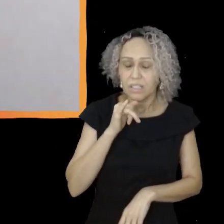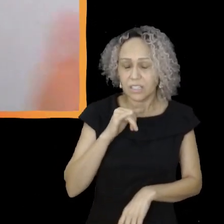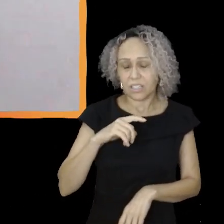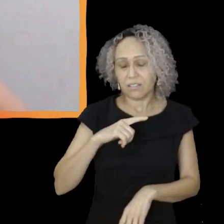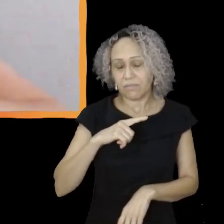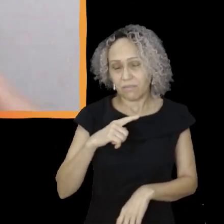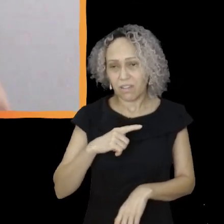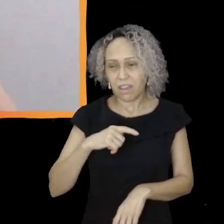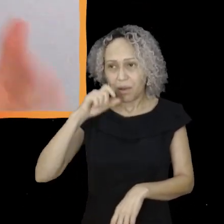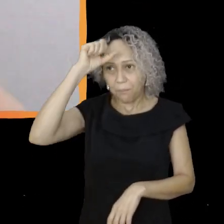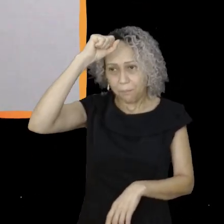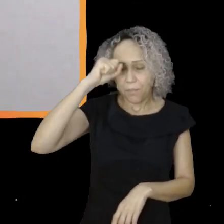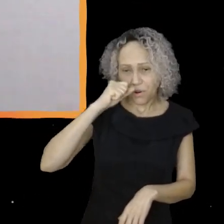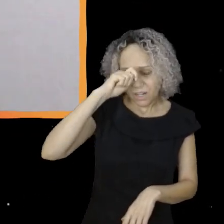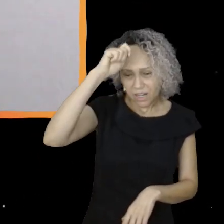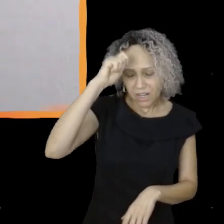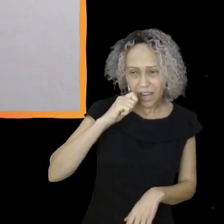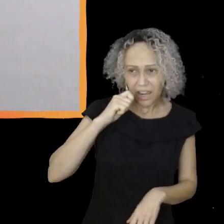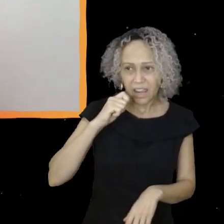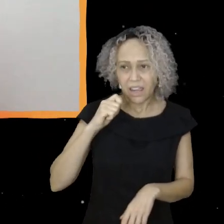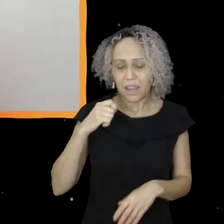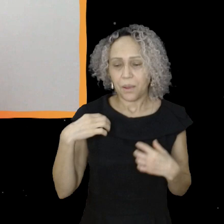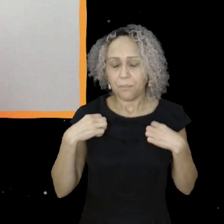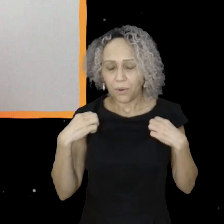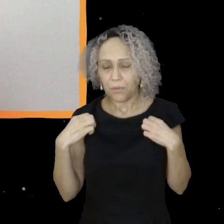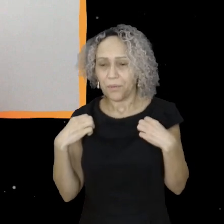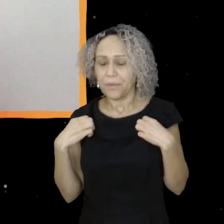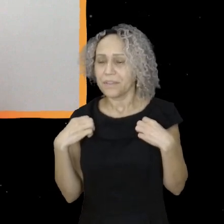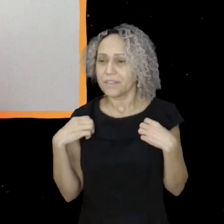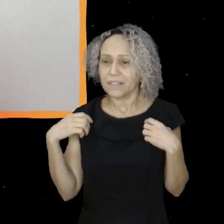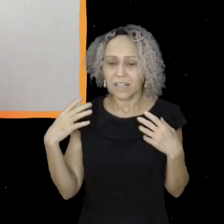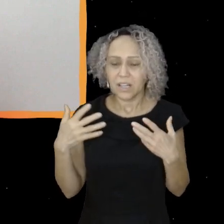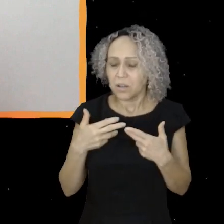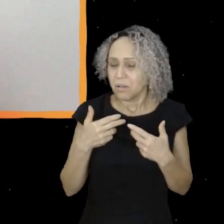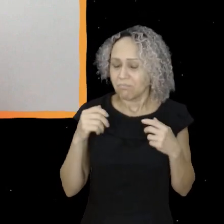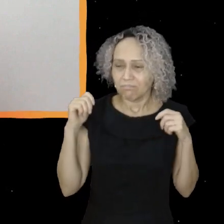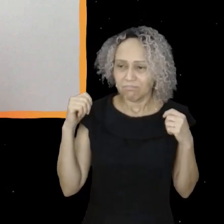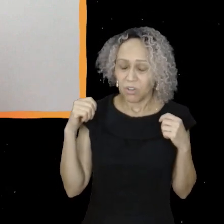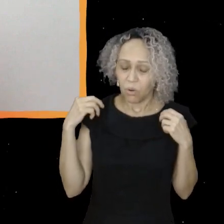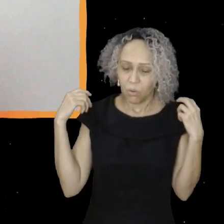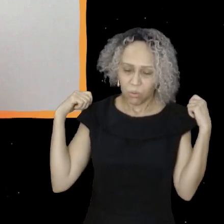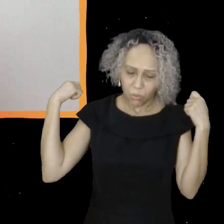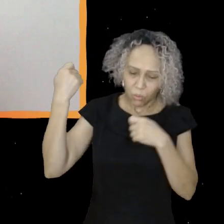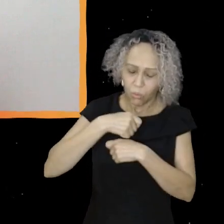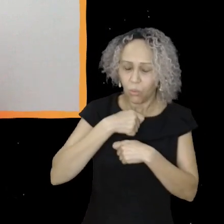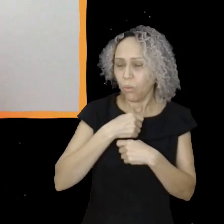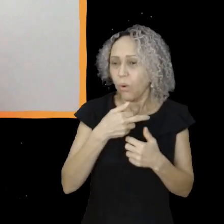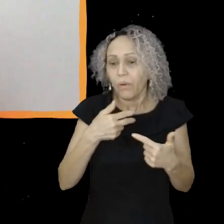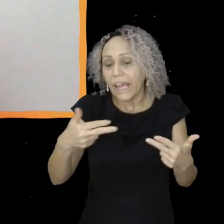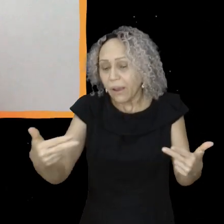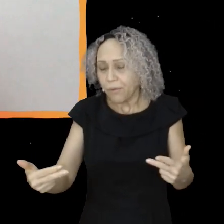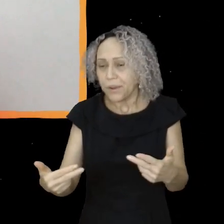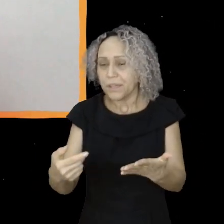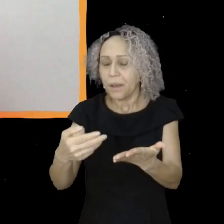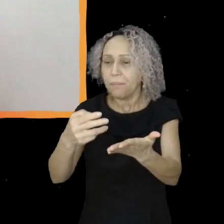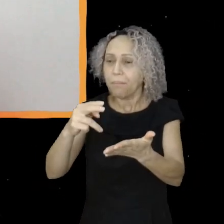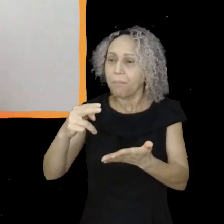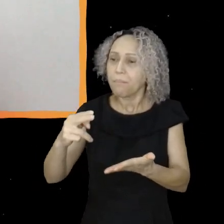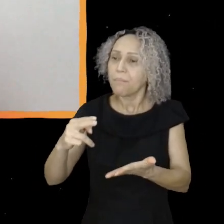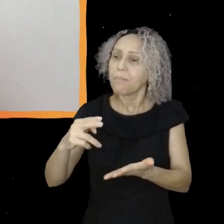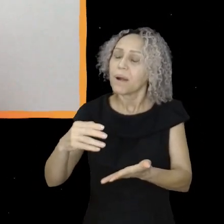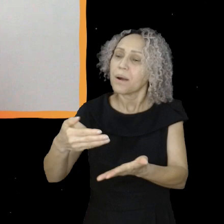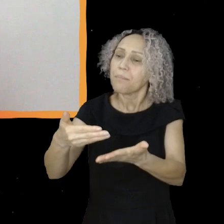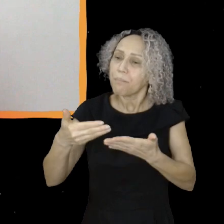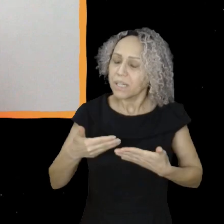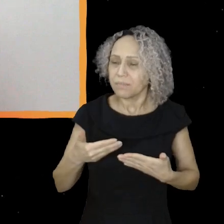cachecol, nessa vibe petista, manda pra gente. Isso mesmo. Arroba Crianças Petistas no Instagram e no Facebook e arroba Crias